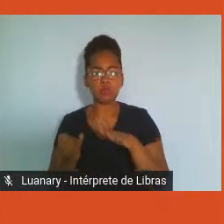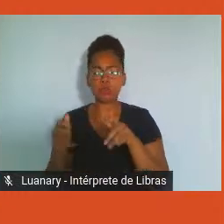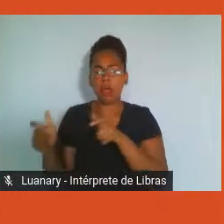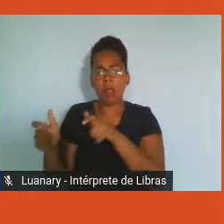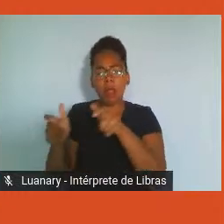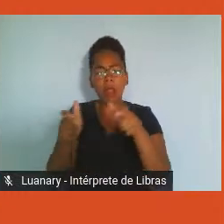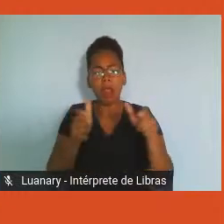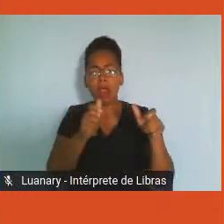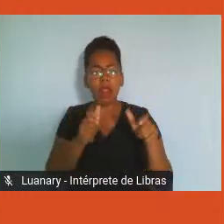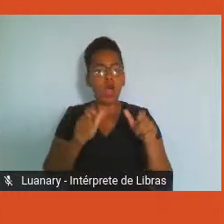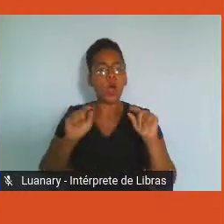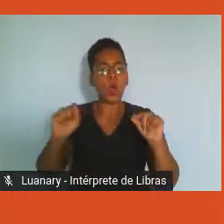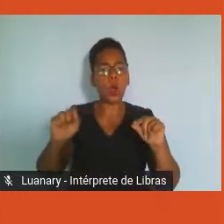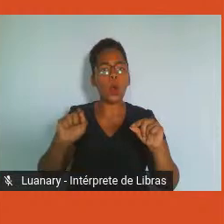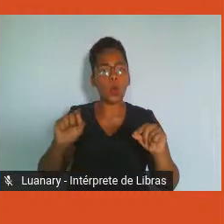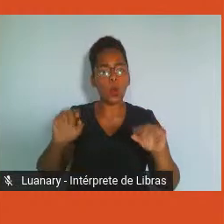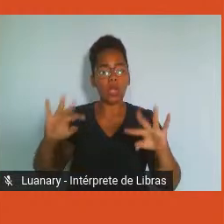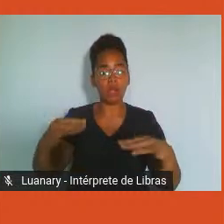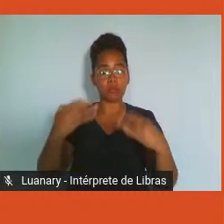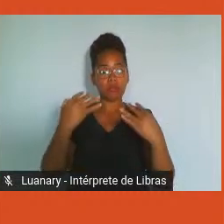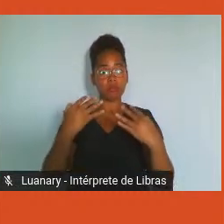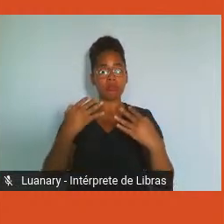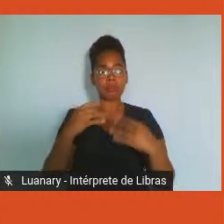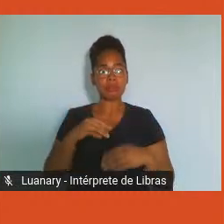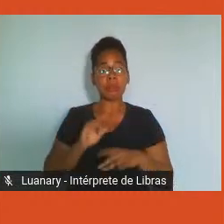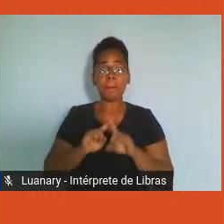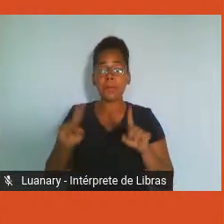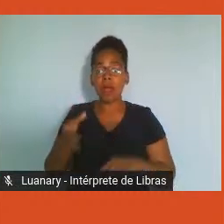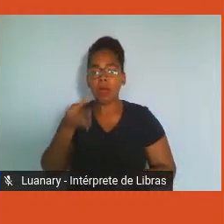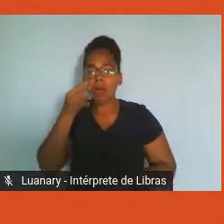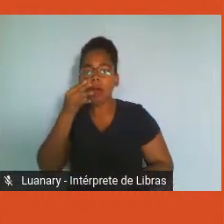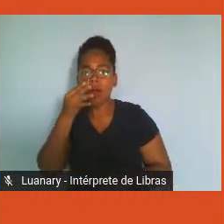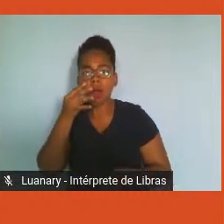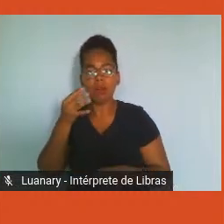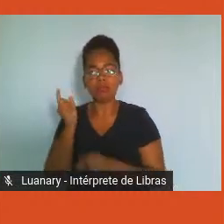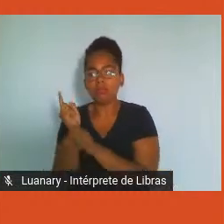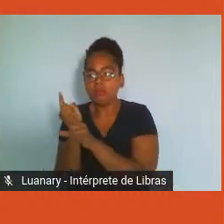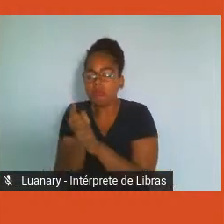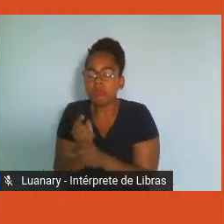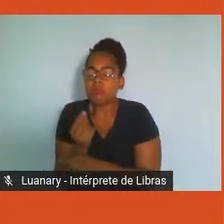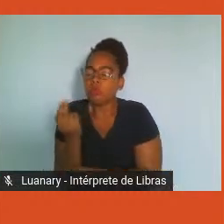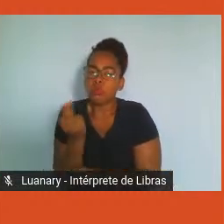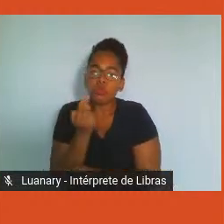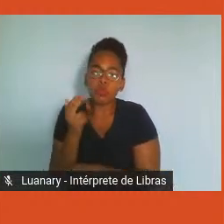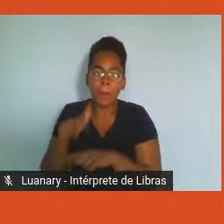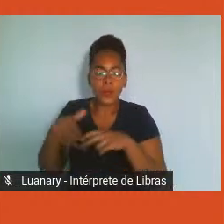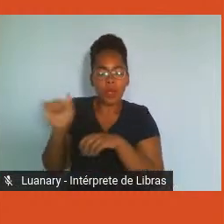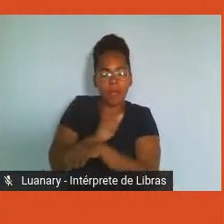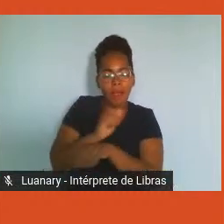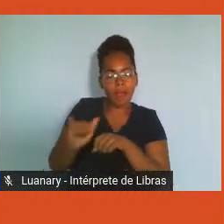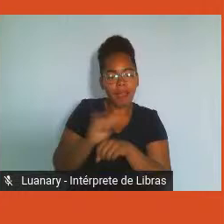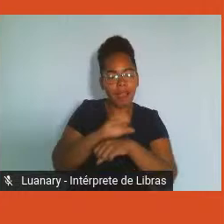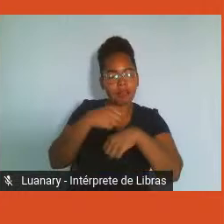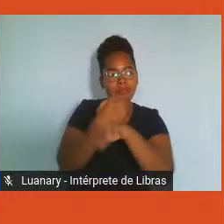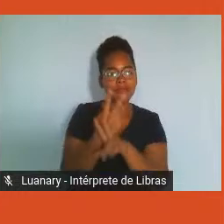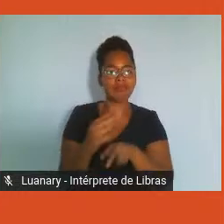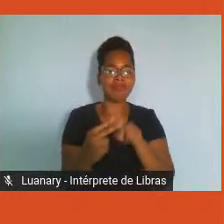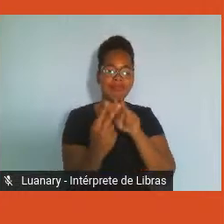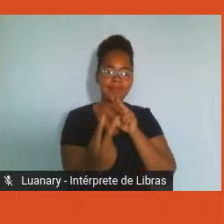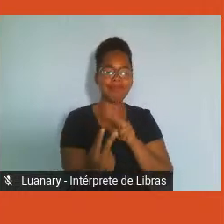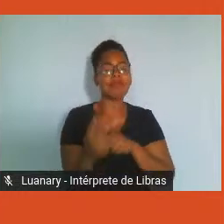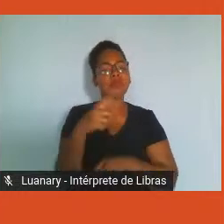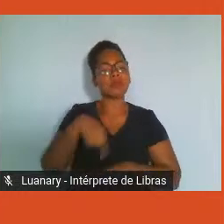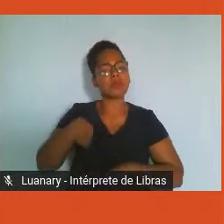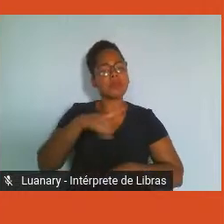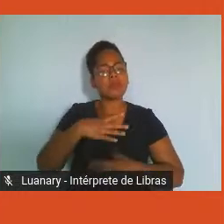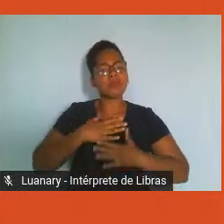estados, que não seria possível com um encontro presencial. Fiquem todos muito à vontade. Espero que gostem, que contem muito conosco